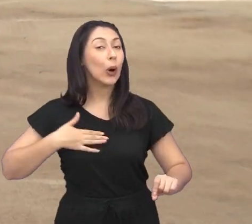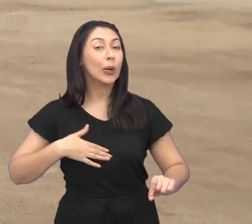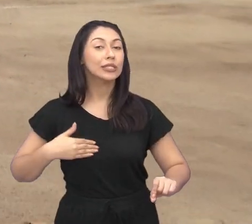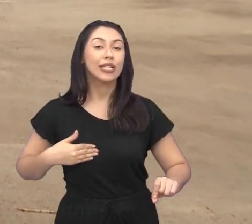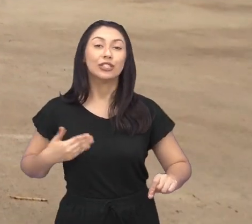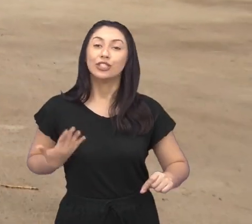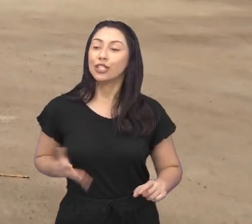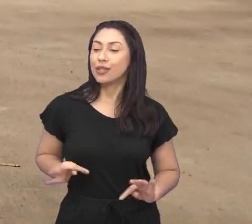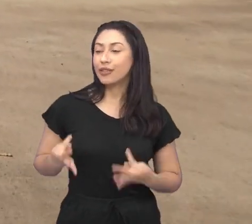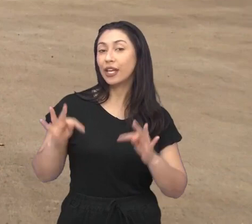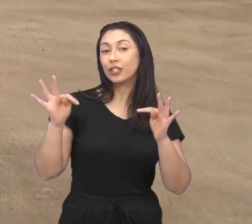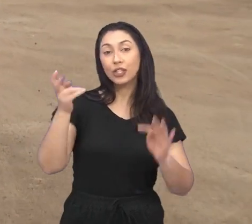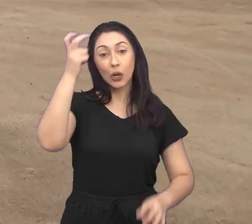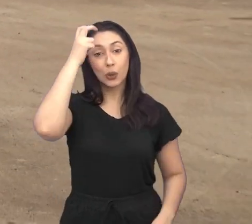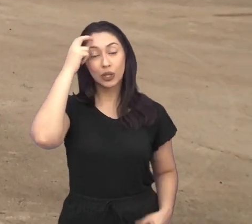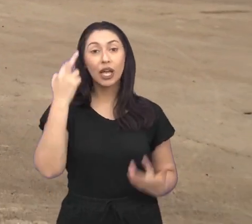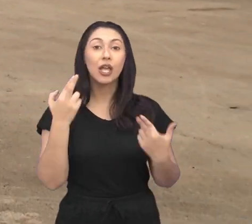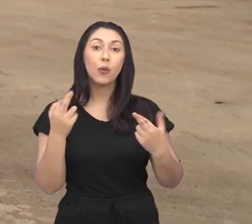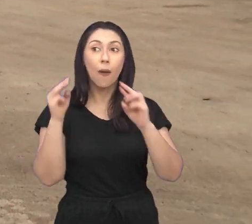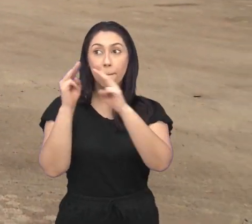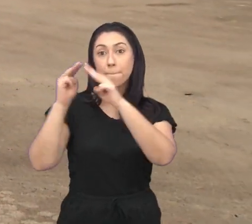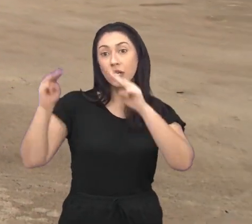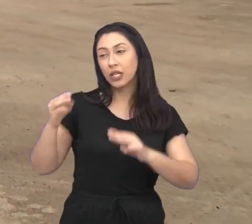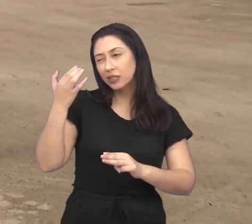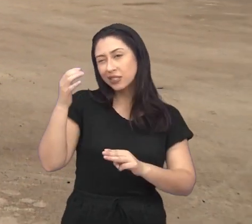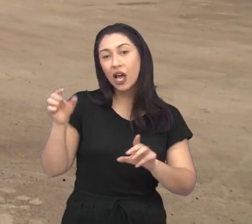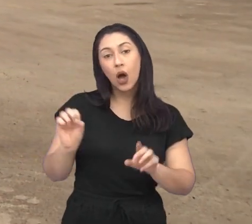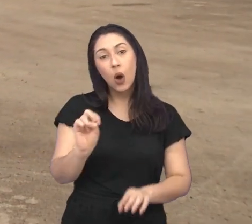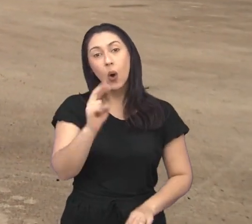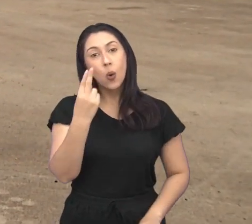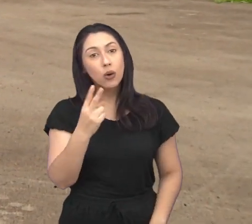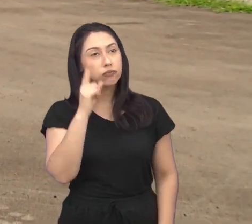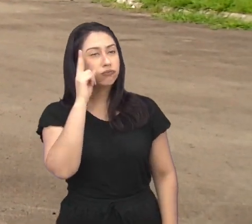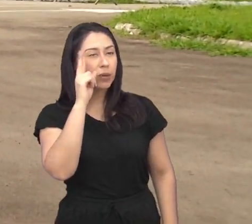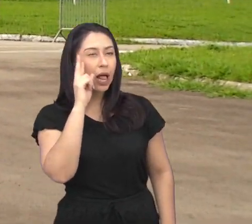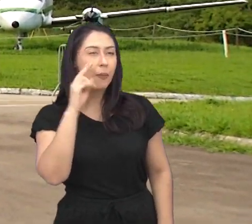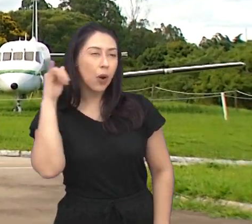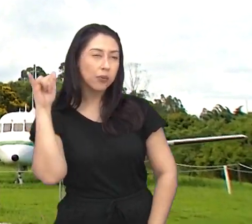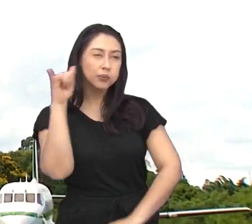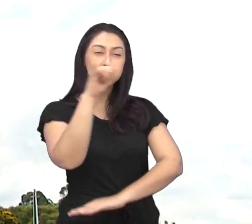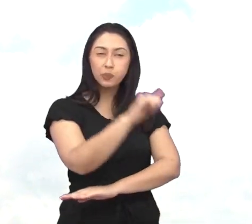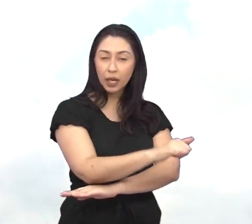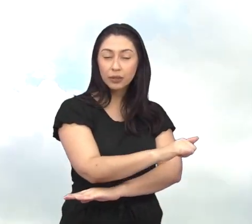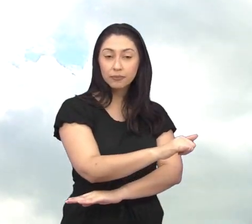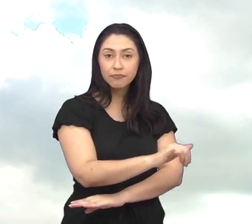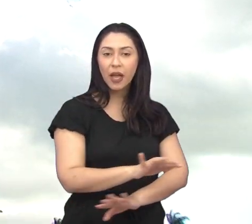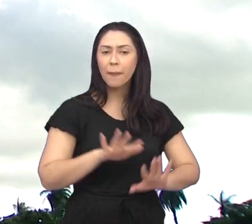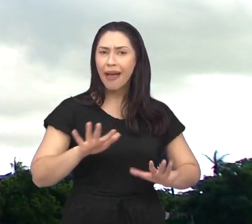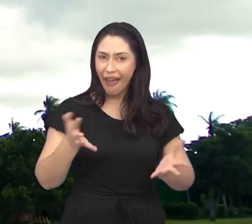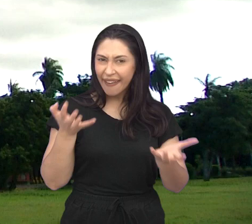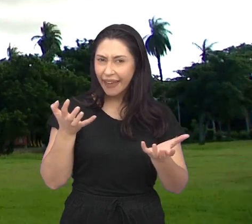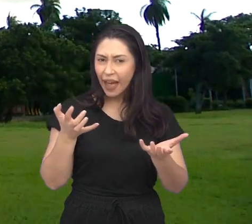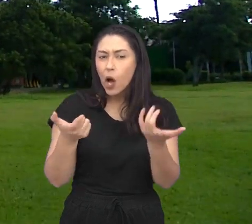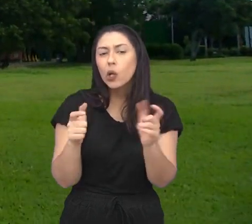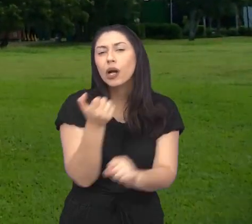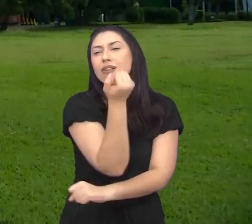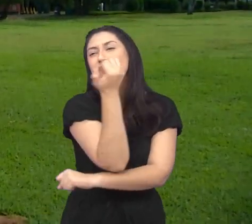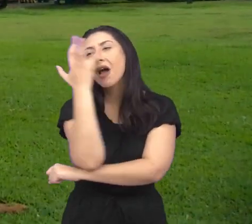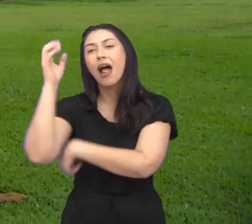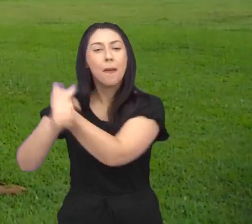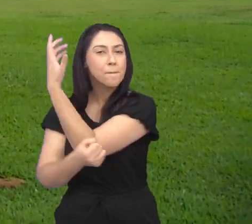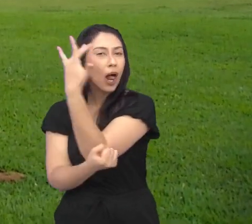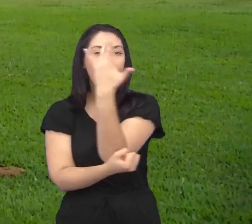tecnologia e cultura, como o Museu Interativo de Ciências ou o Memorial Aeroespacial Brasileiro. E quem busca a calmaria da